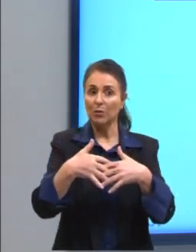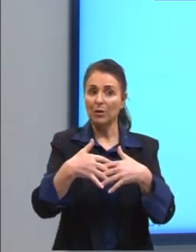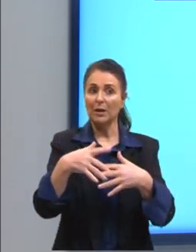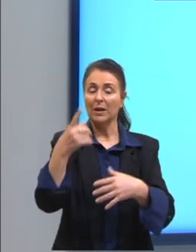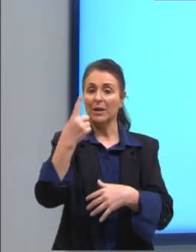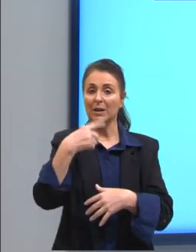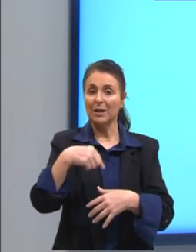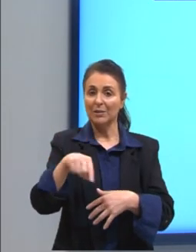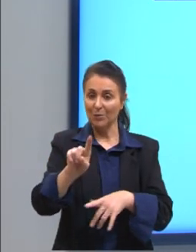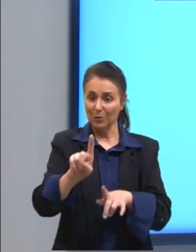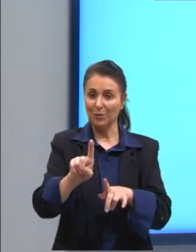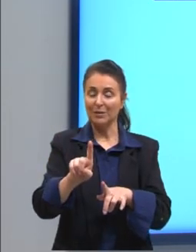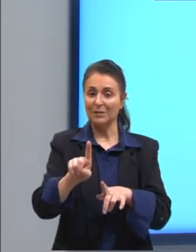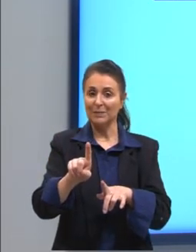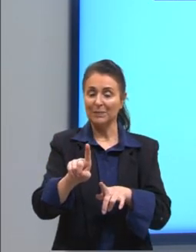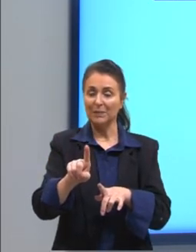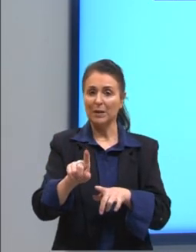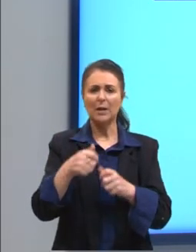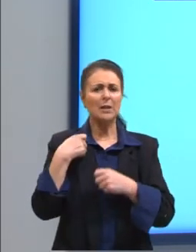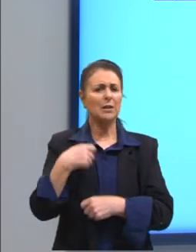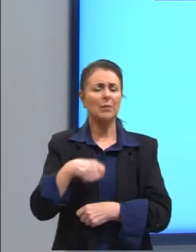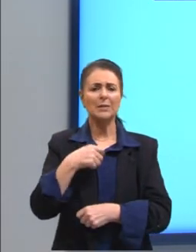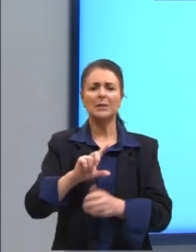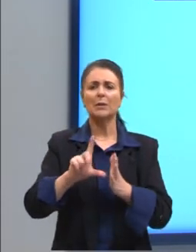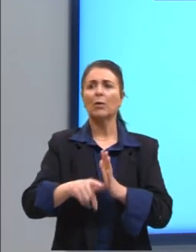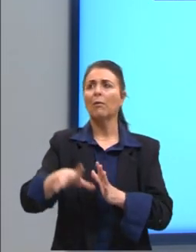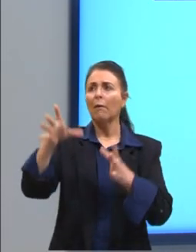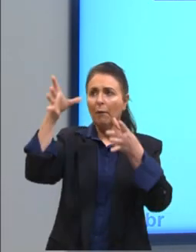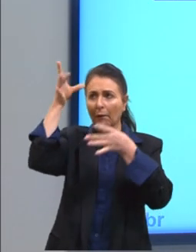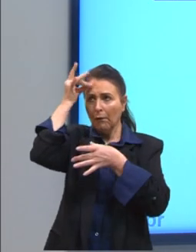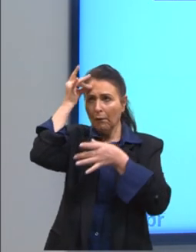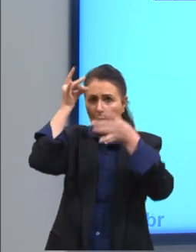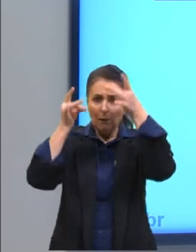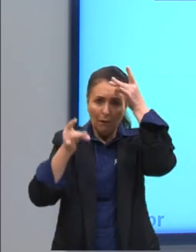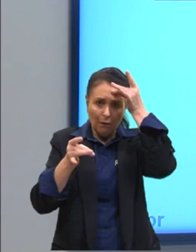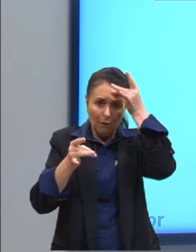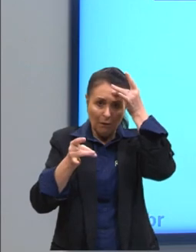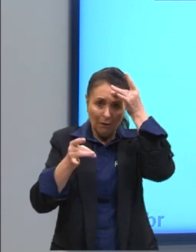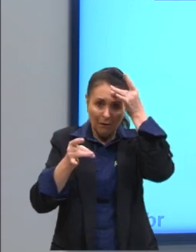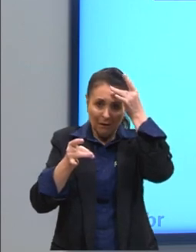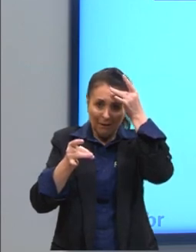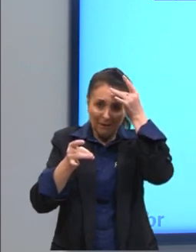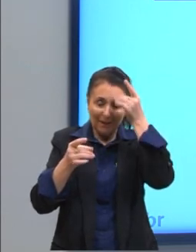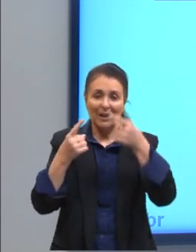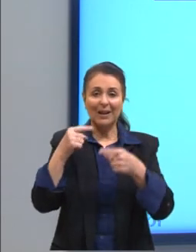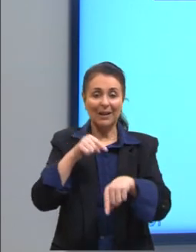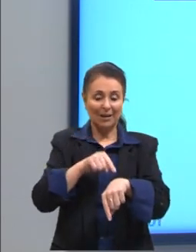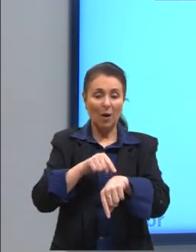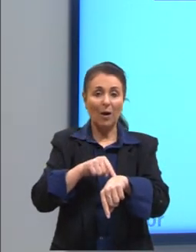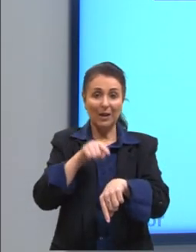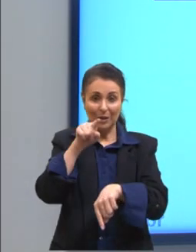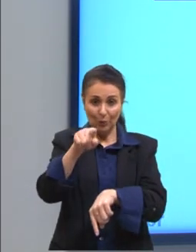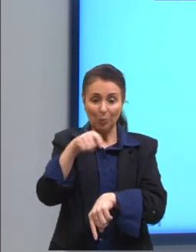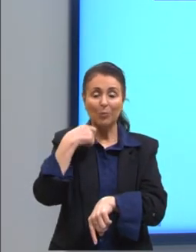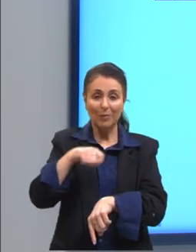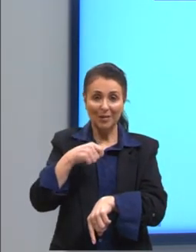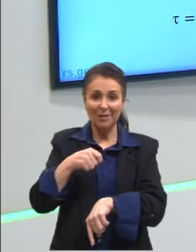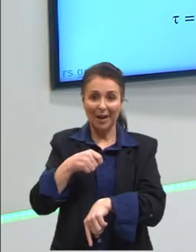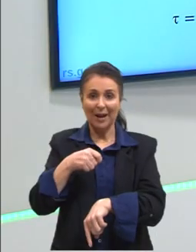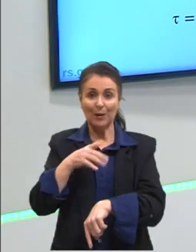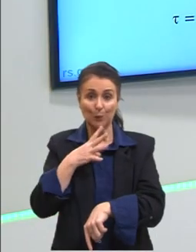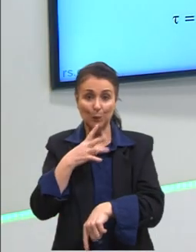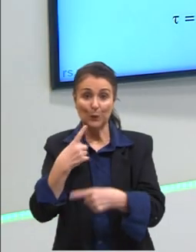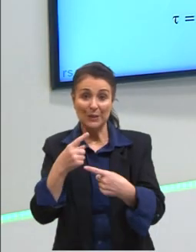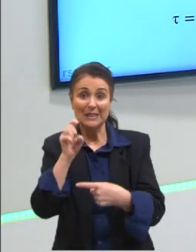subpartes aqui, você não precisa decorar essas coisas. Elas vêm quando você realmente conhece,